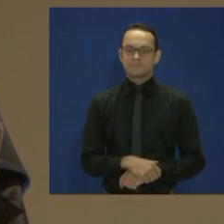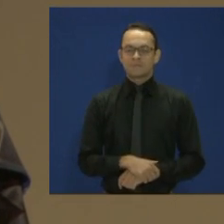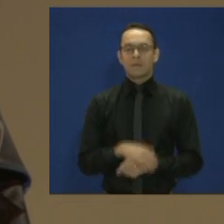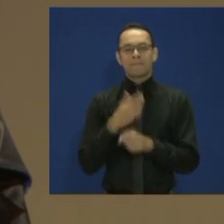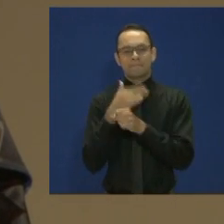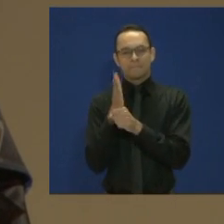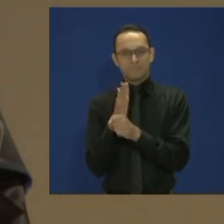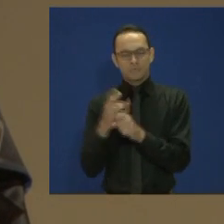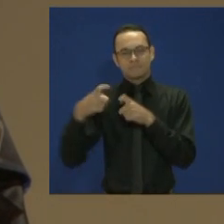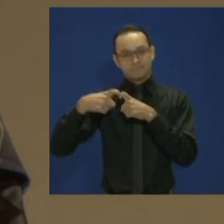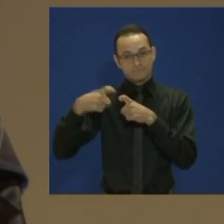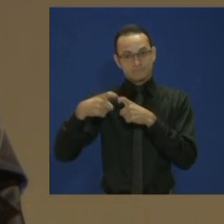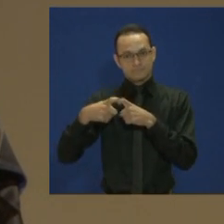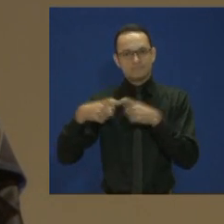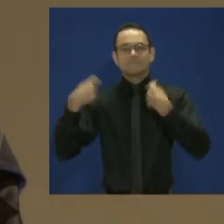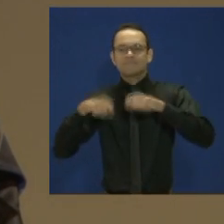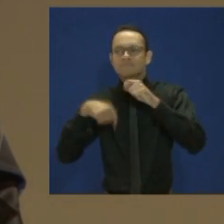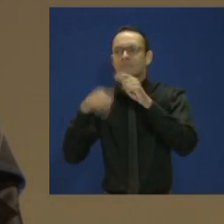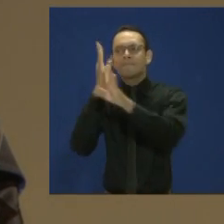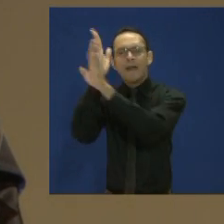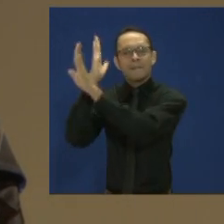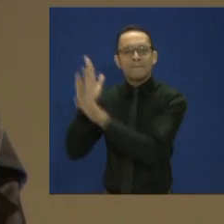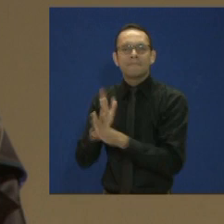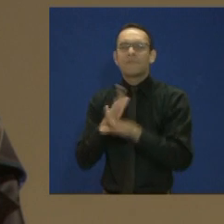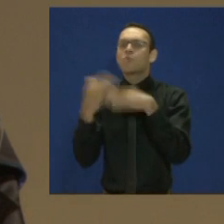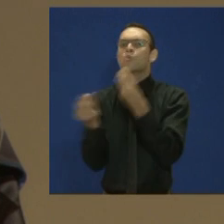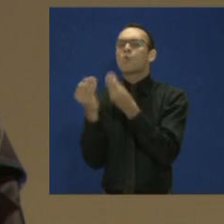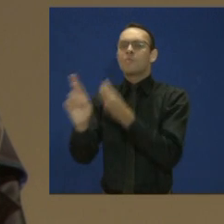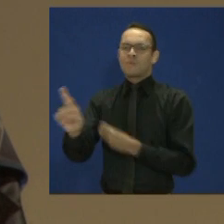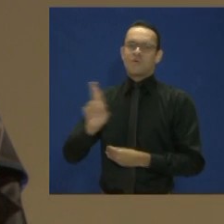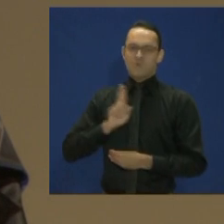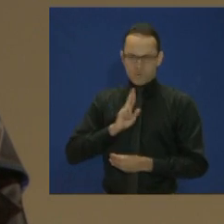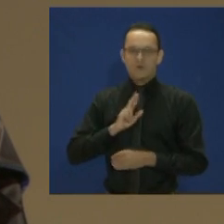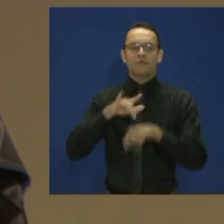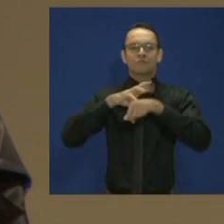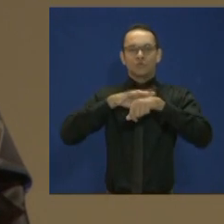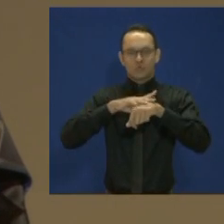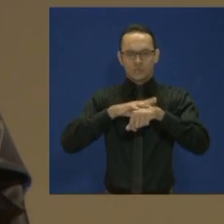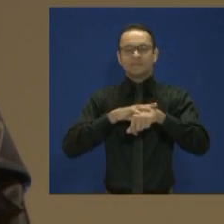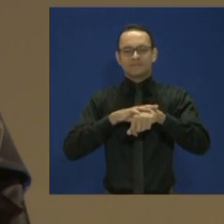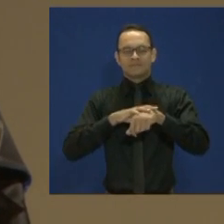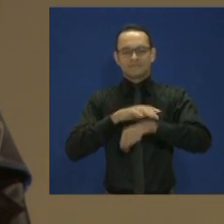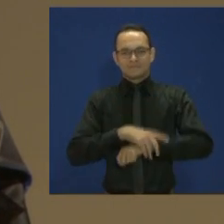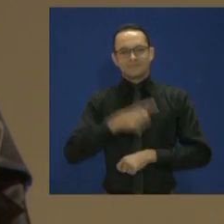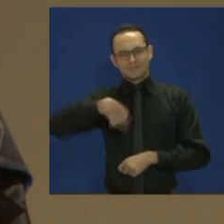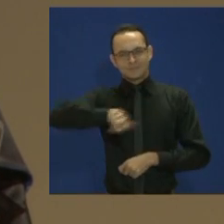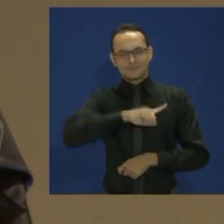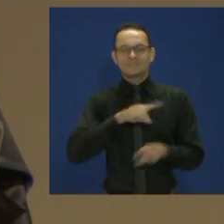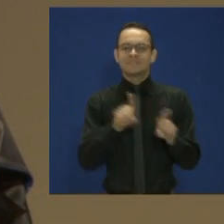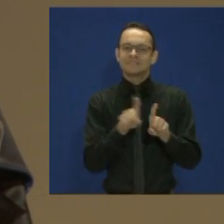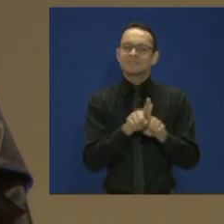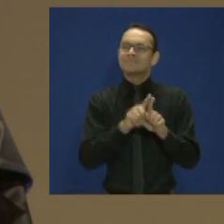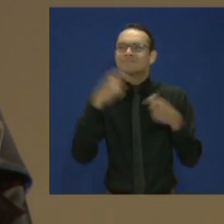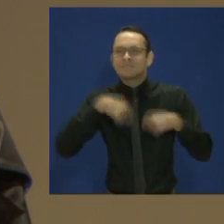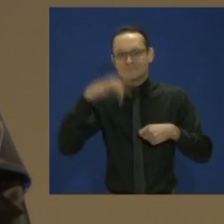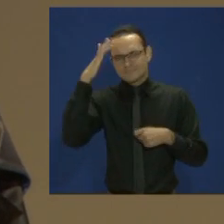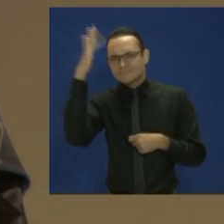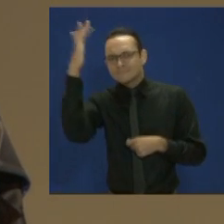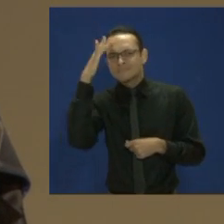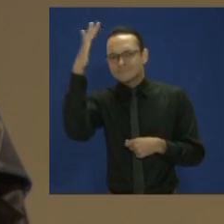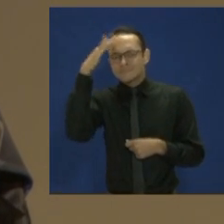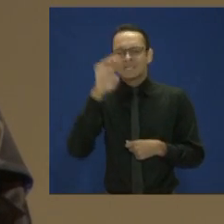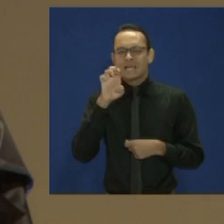resposta para doenças que afetam a população. Que nós, ecólogos, capazes de compreender os diversos